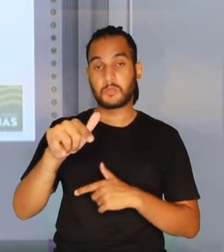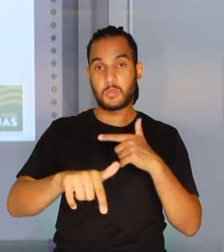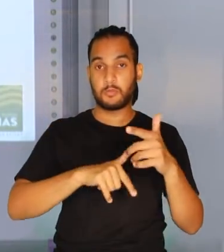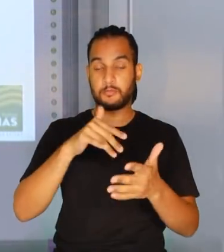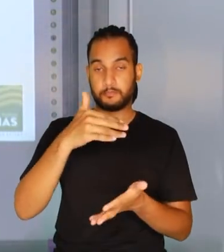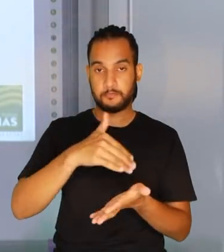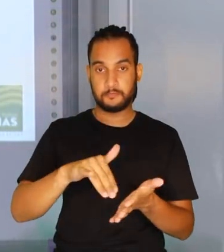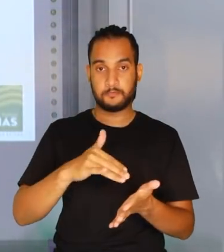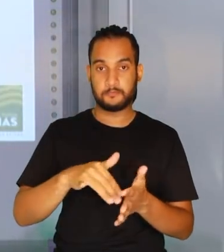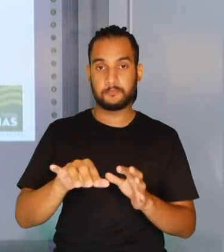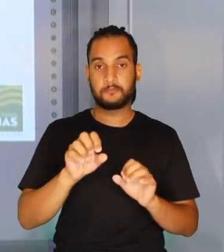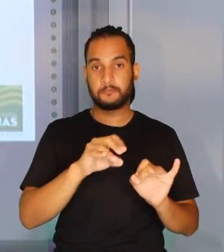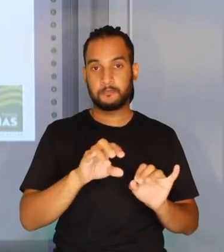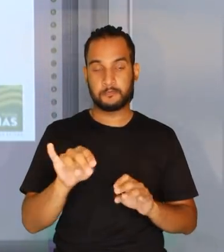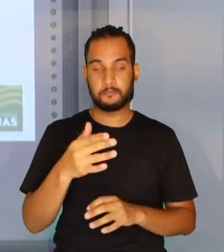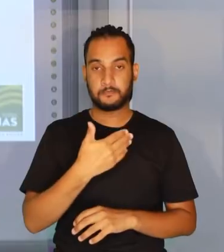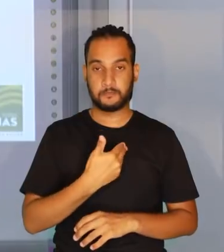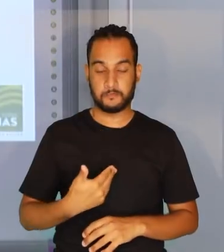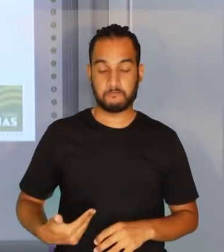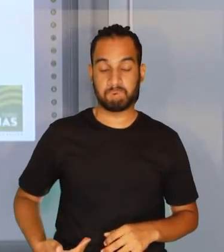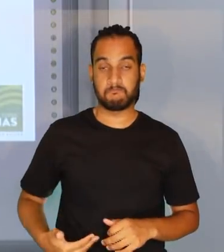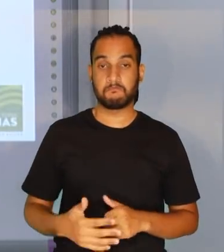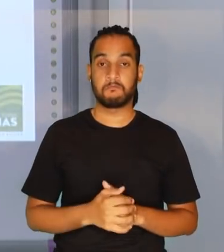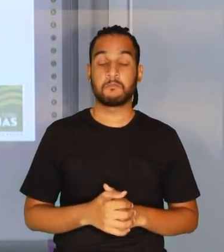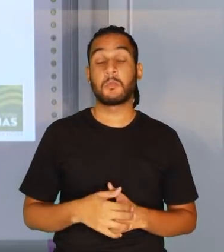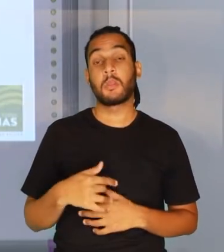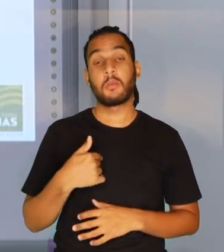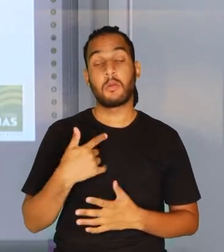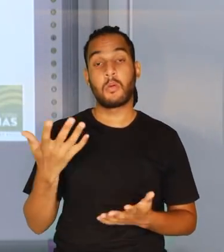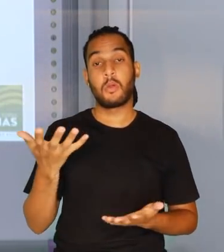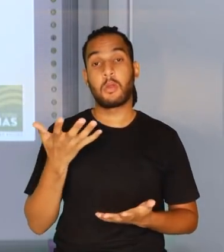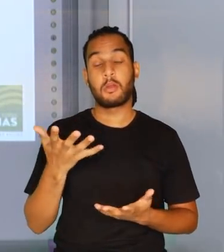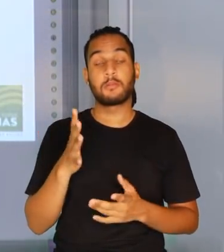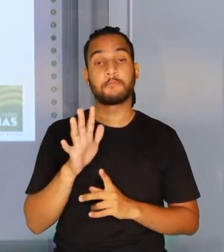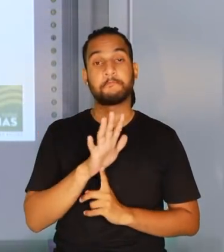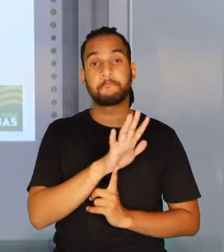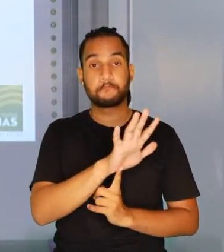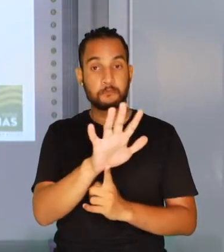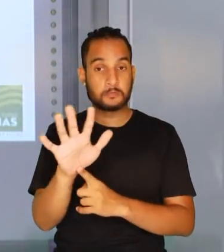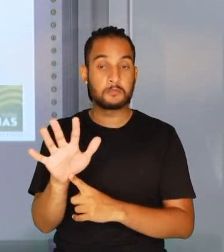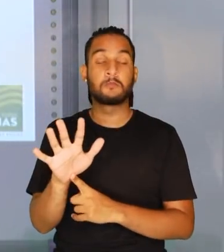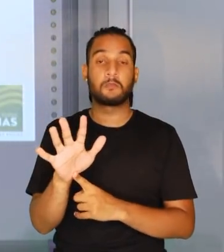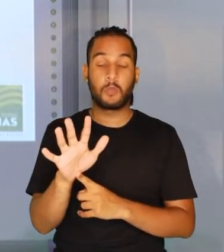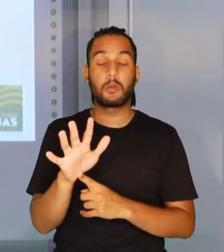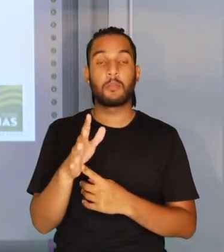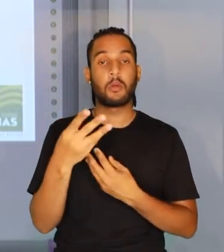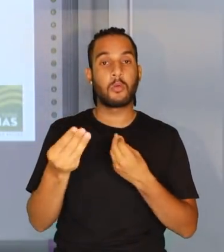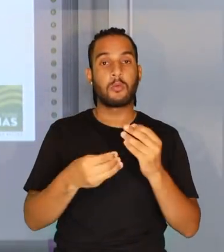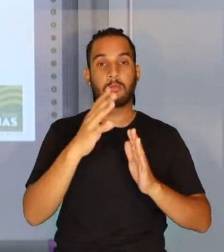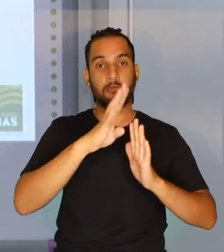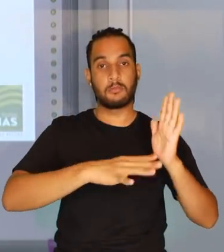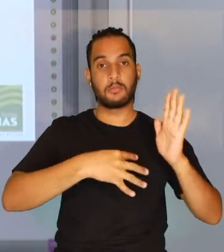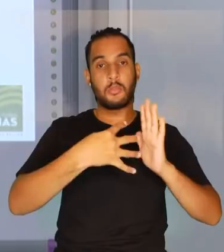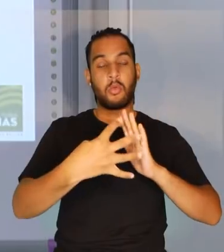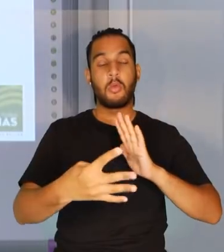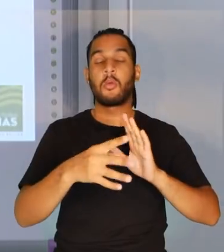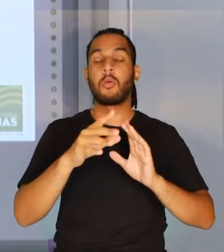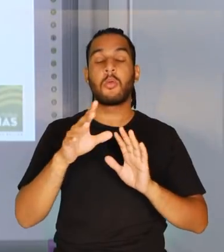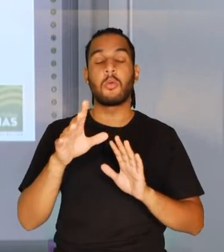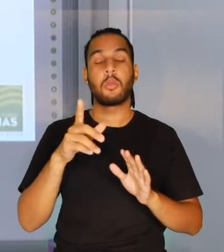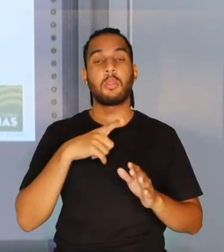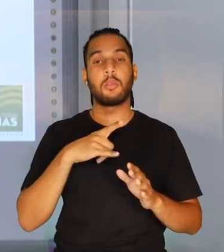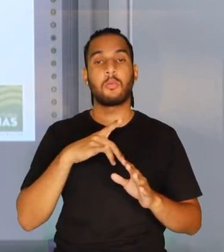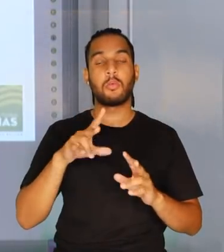Castro, da Seduc, e estou aqui para apresentar para vocês a matriz bianual de habilidades do componente